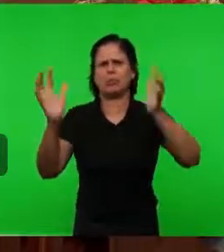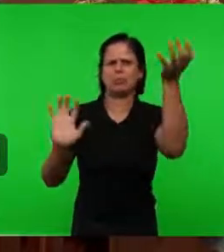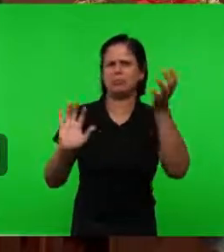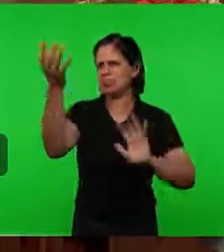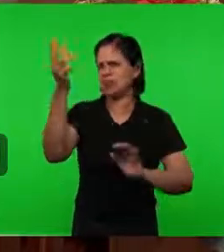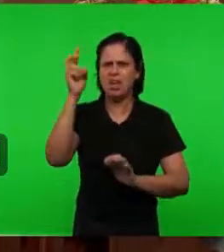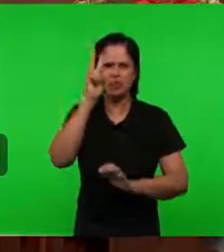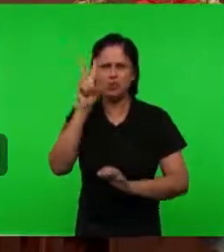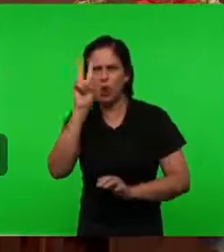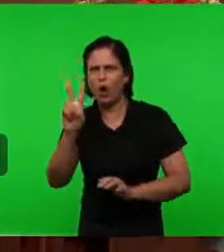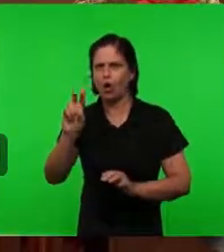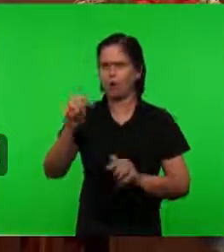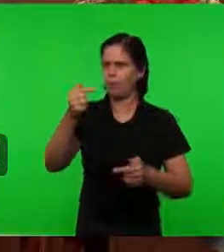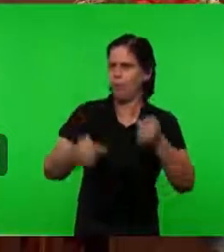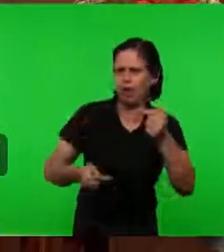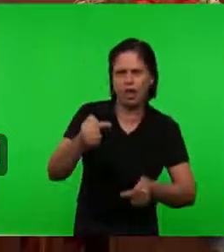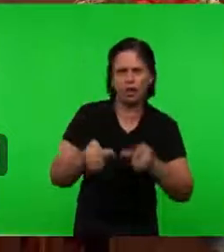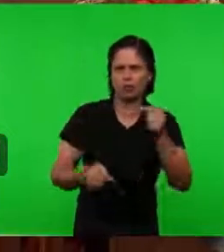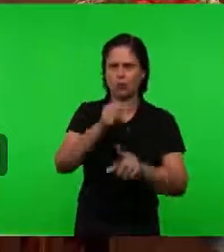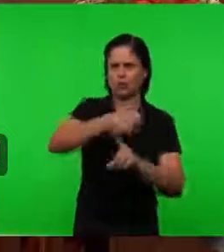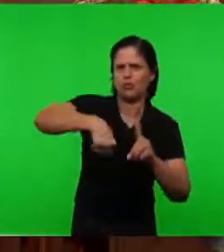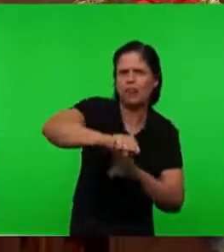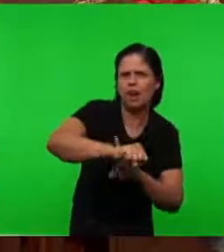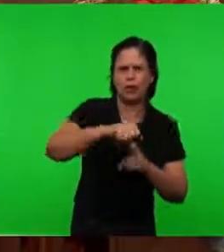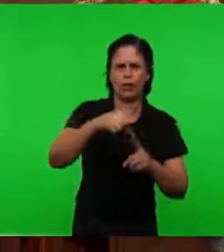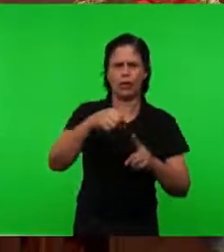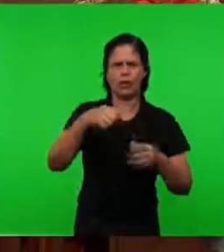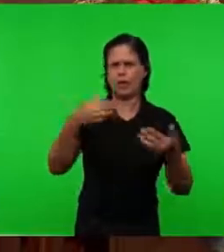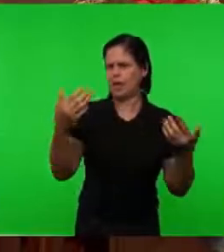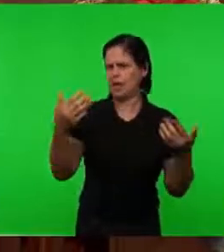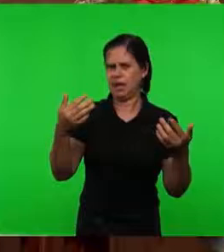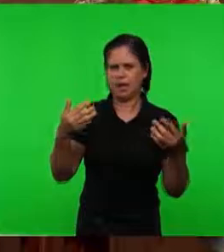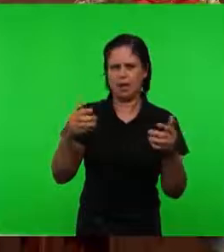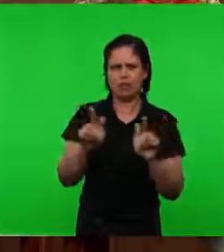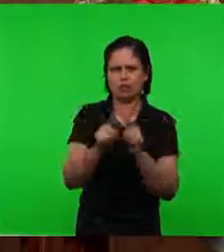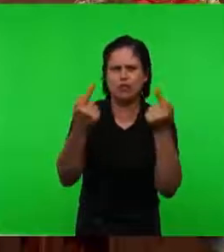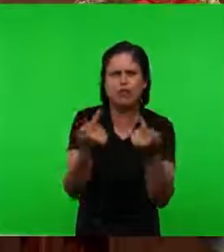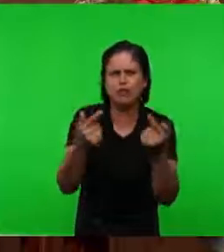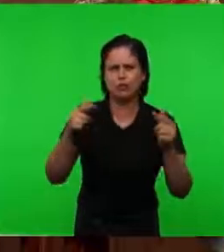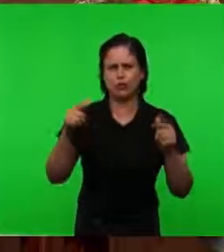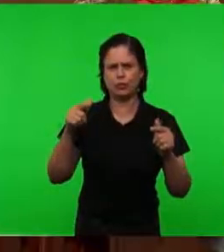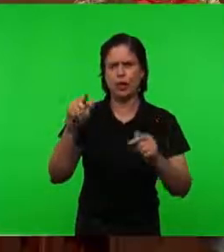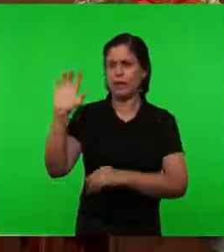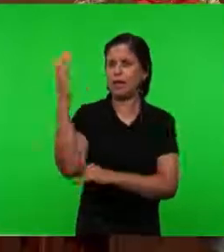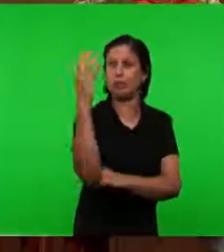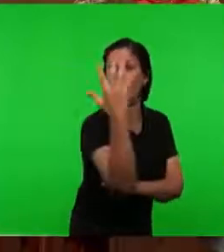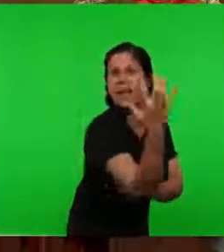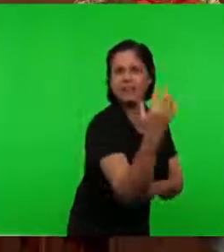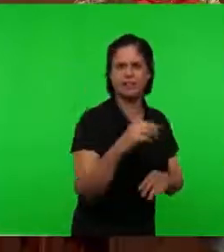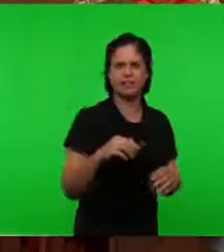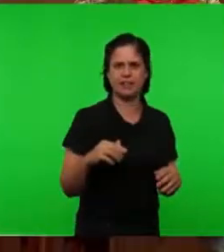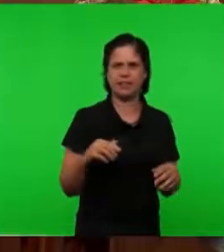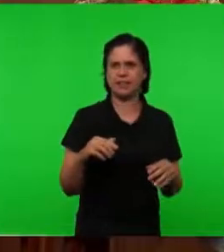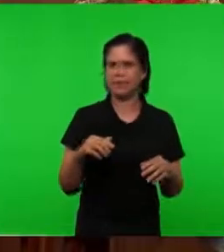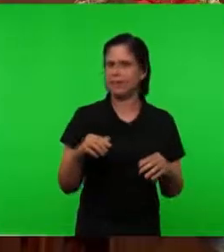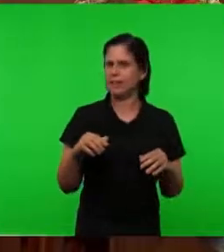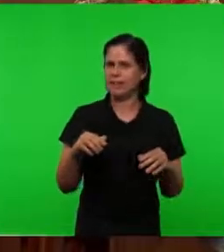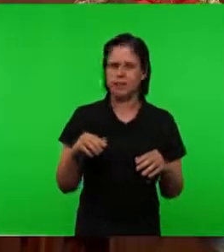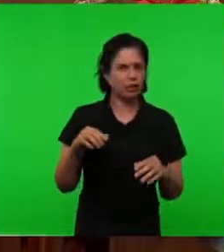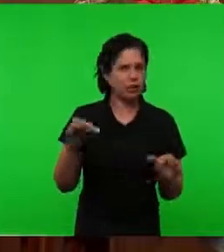Históricos Políticos Sociais Físicos Geofísicos Sejam eles E eles estão Se